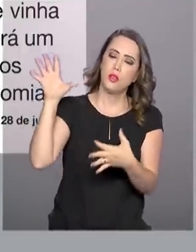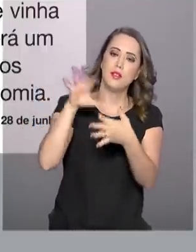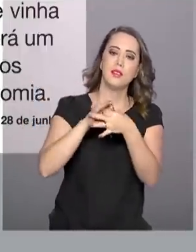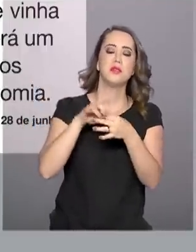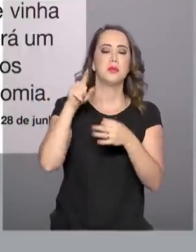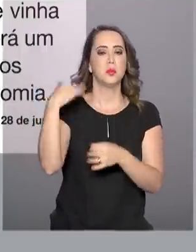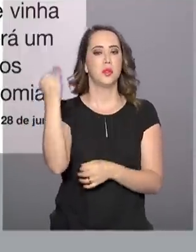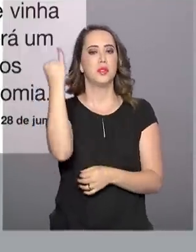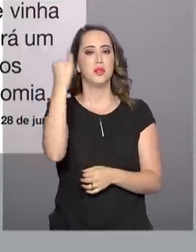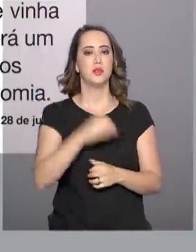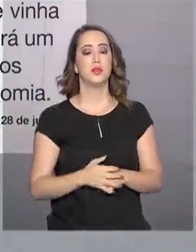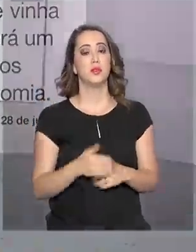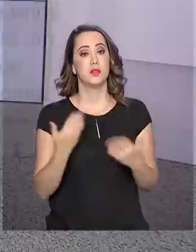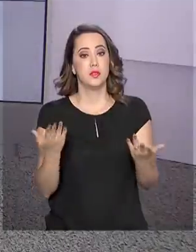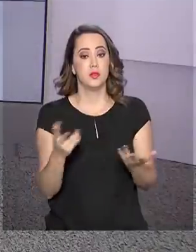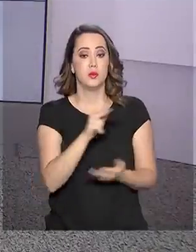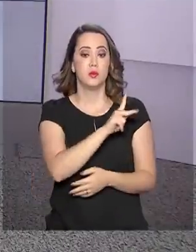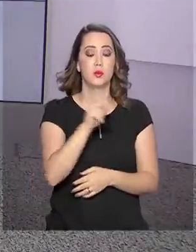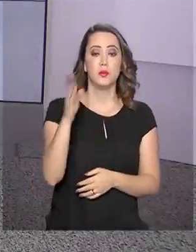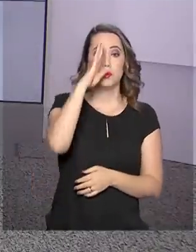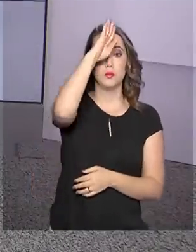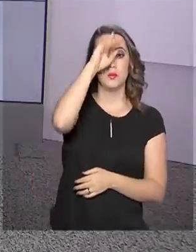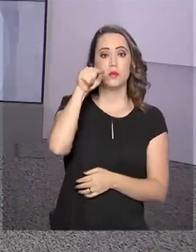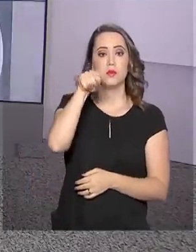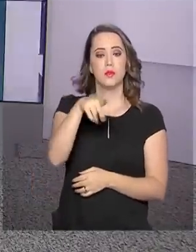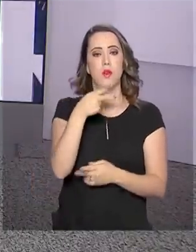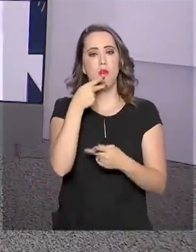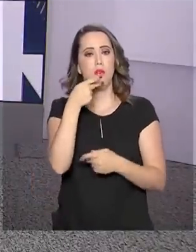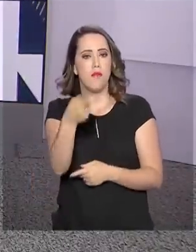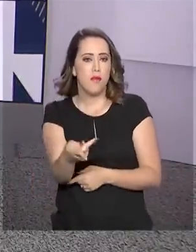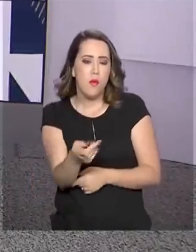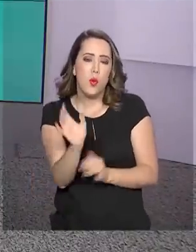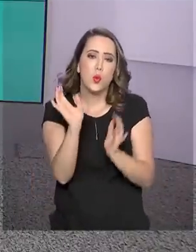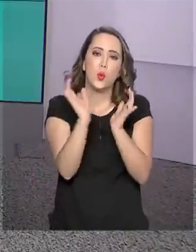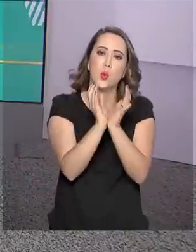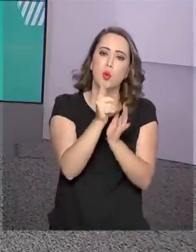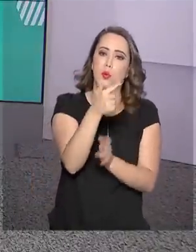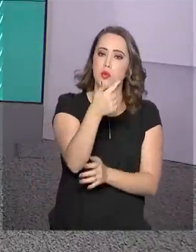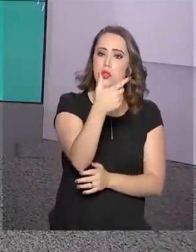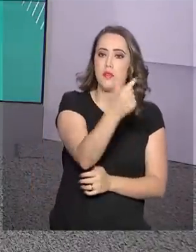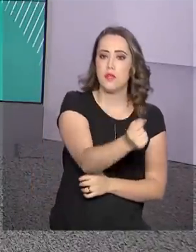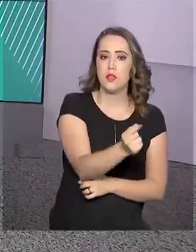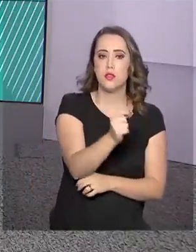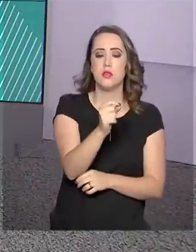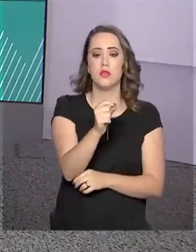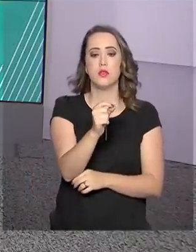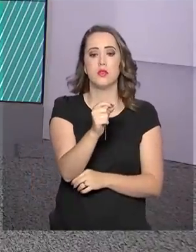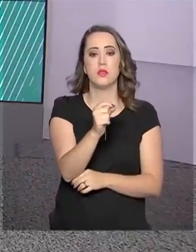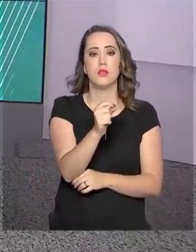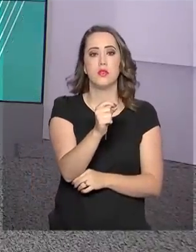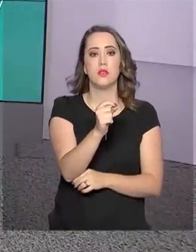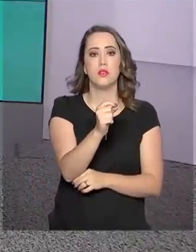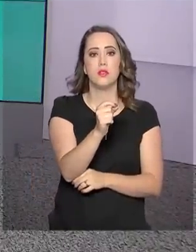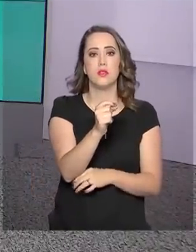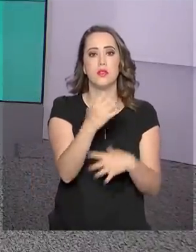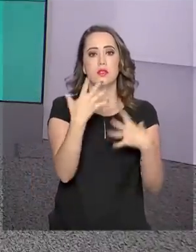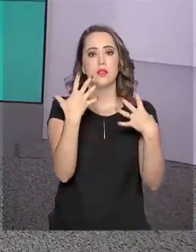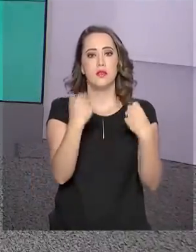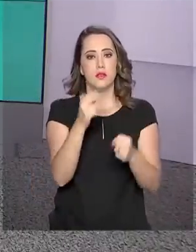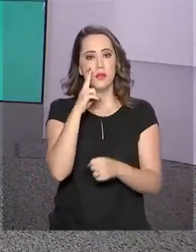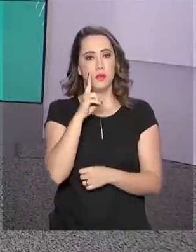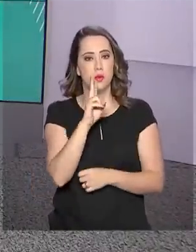Roberto? É isso mesmo. Bom, e o presidente Jair Bolsonaro discursou na cúpula do G20. Perdão, Roberto. Nós vamos